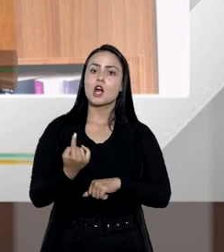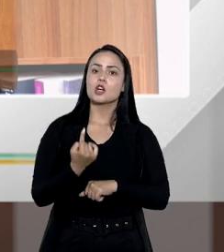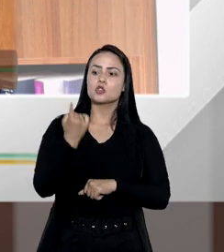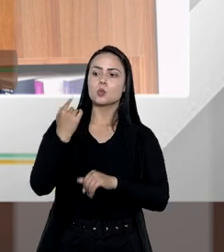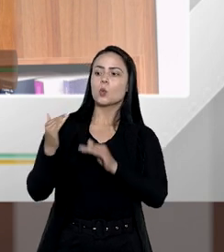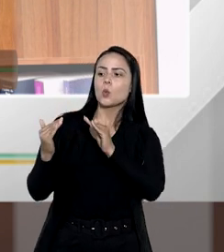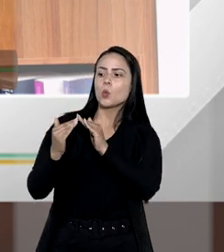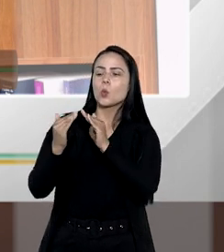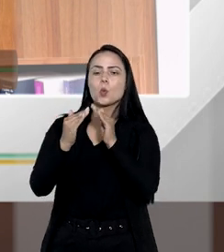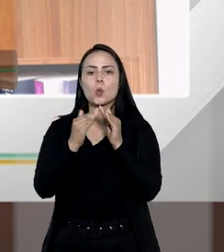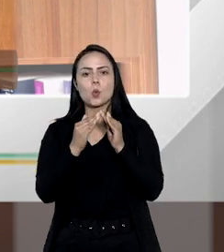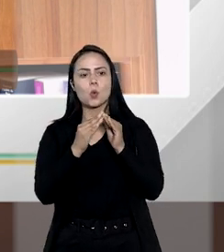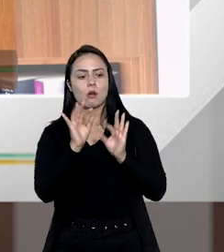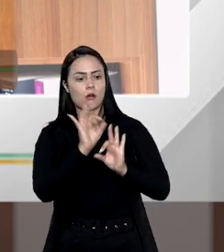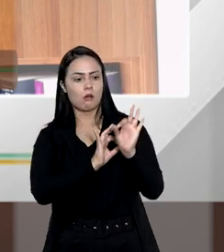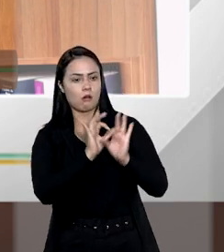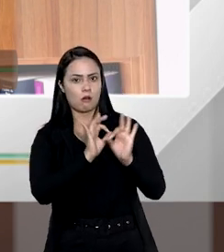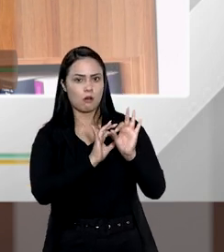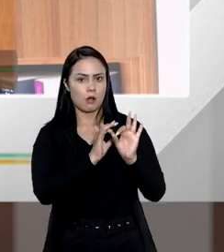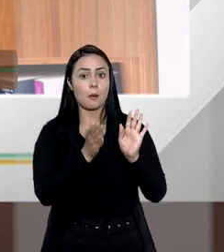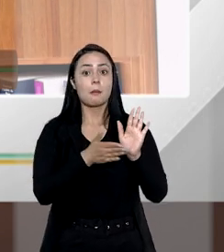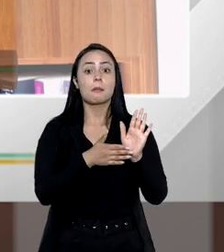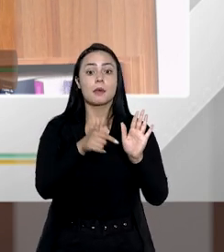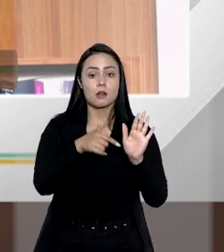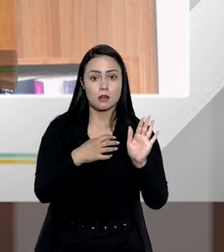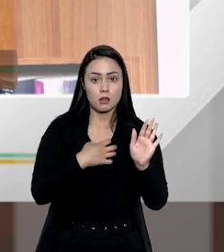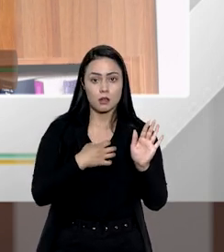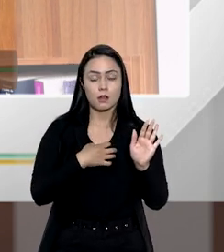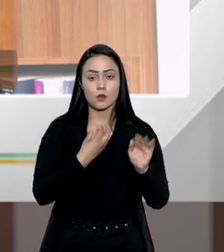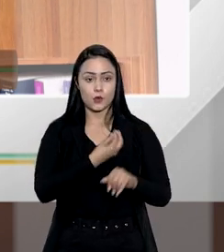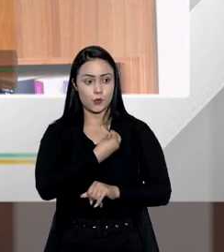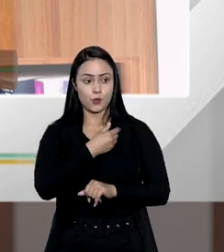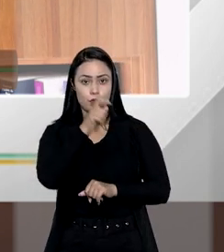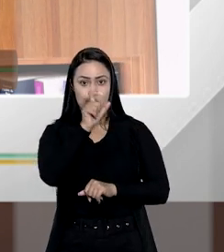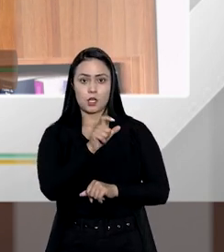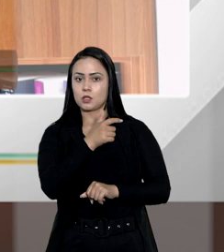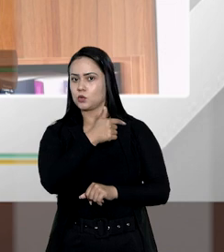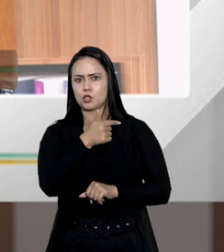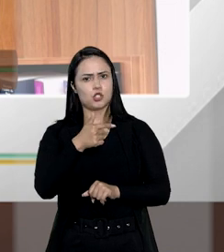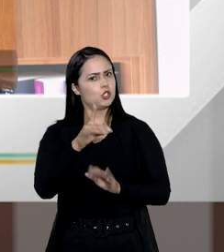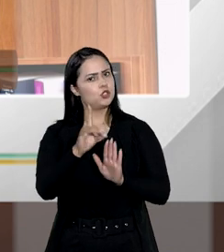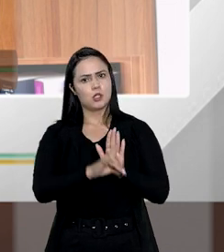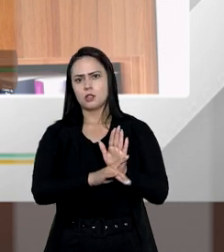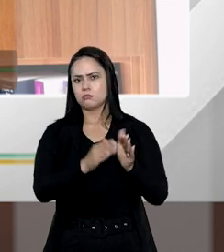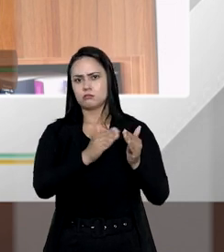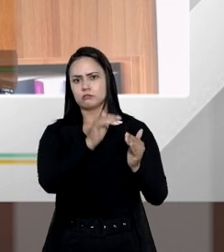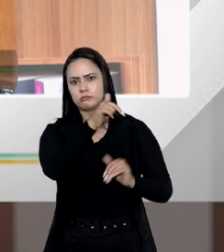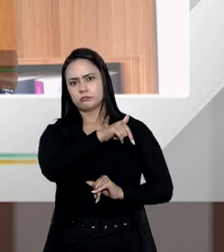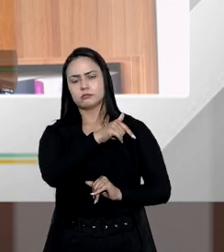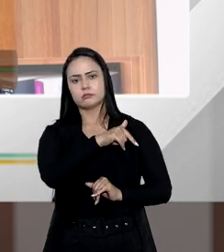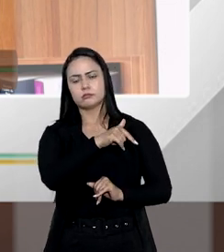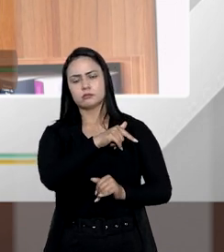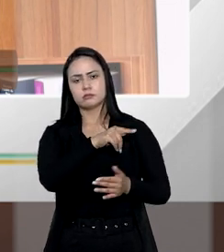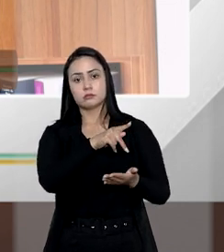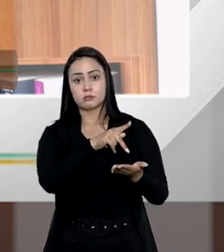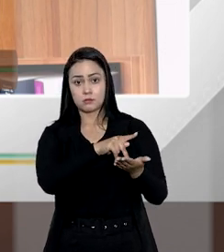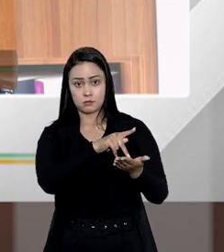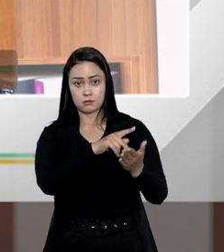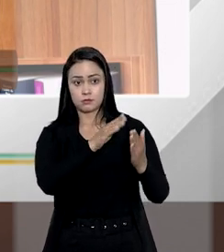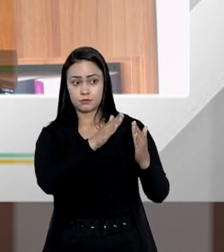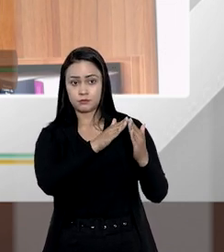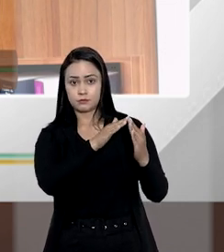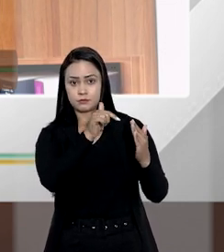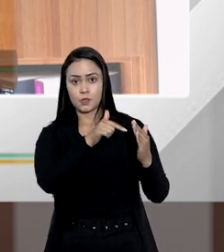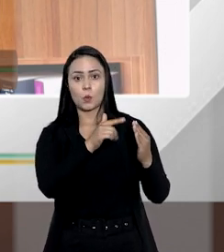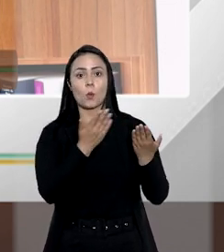de um imóvel residencial a inventariar, o parceiro afetivo sobrevivente não teria o direito real de habitação. E o direito real de habitação,